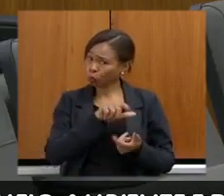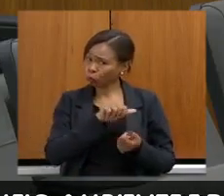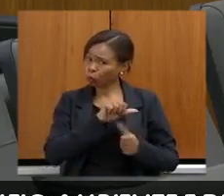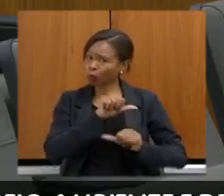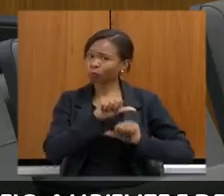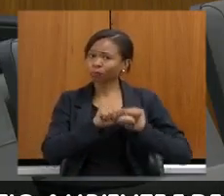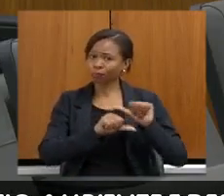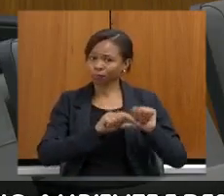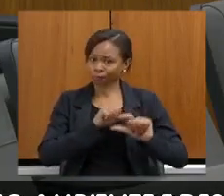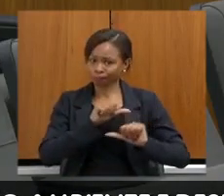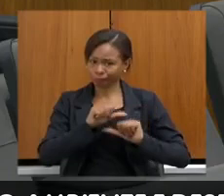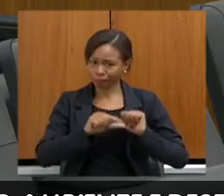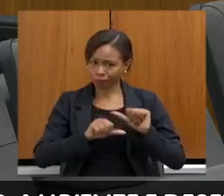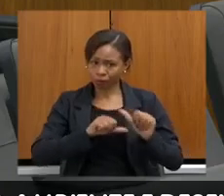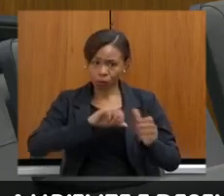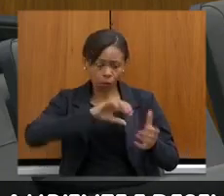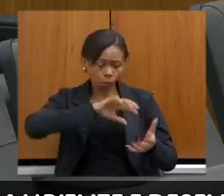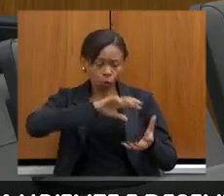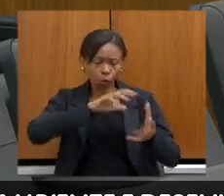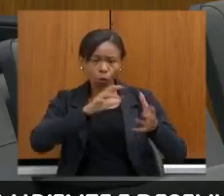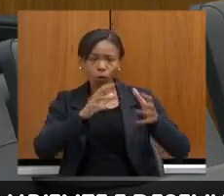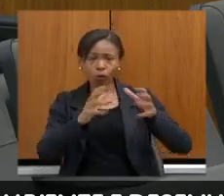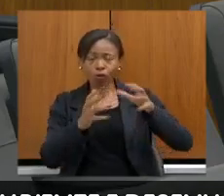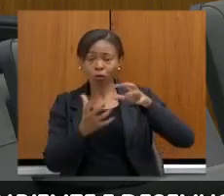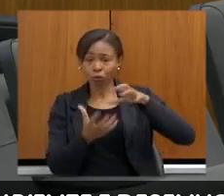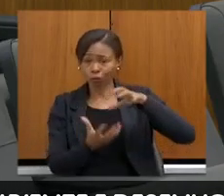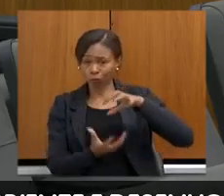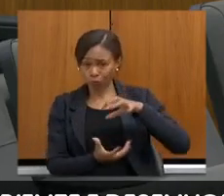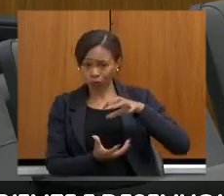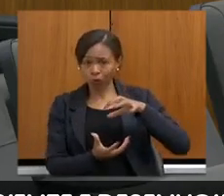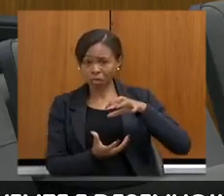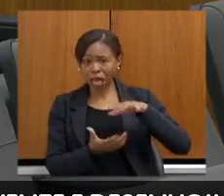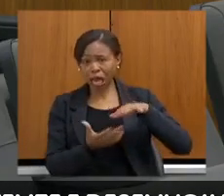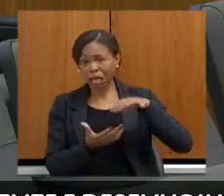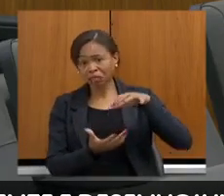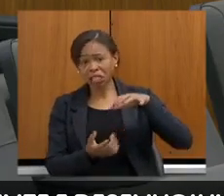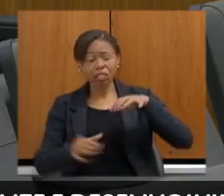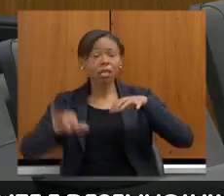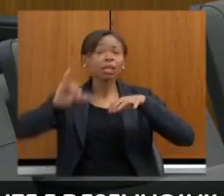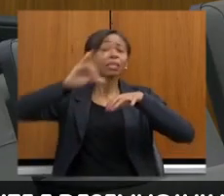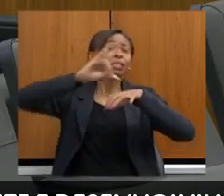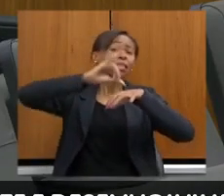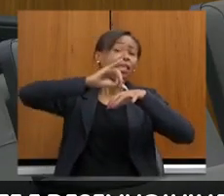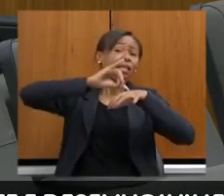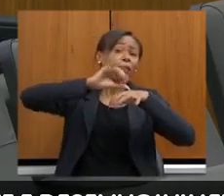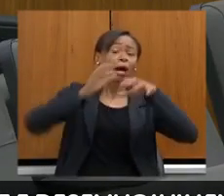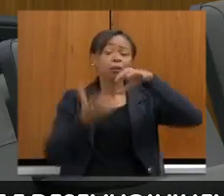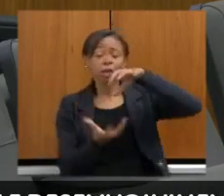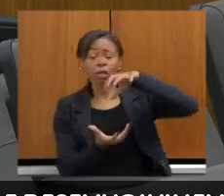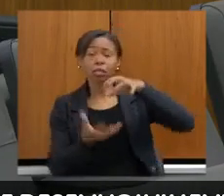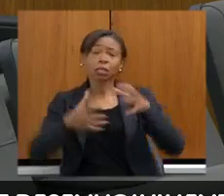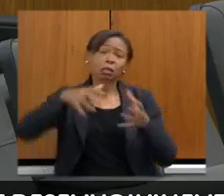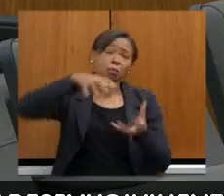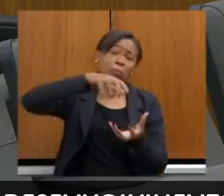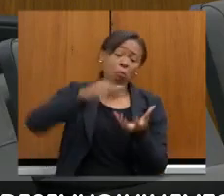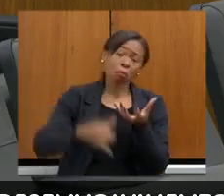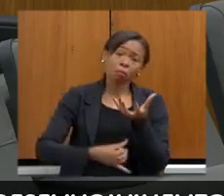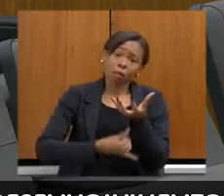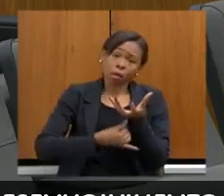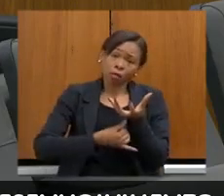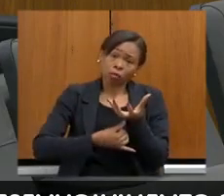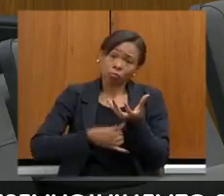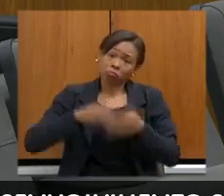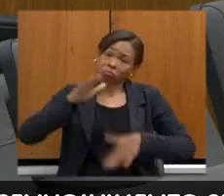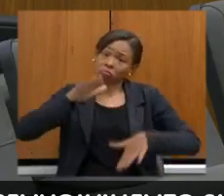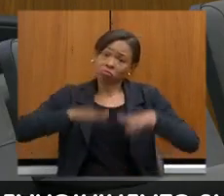como ele é redondo, às vezes nós estamos em cima e às vezes nós estamos embaixo. Nós temos